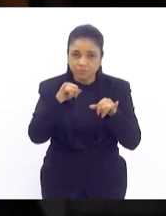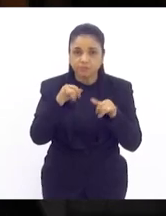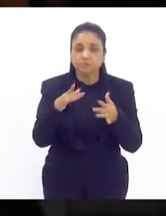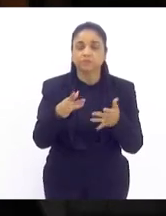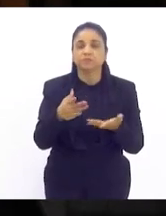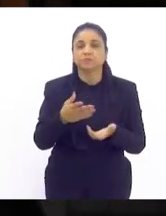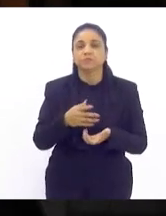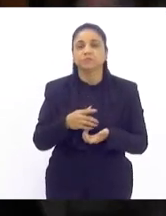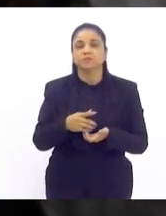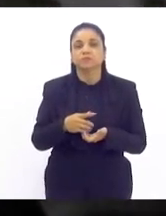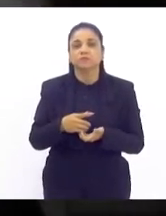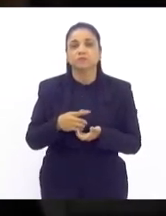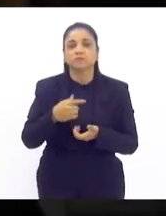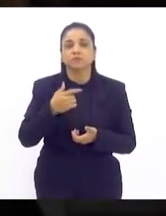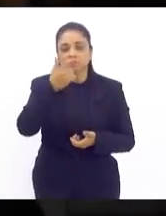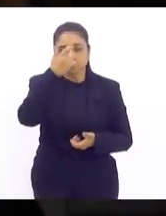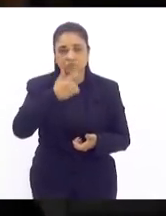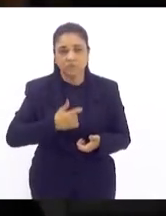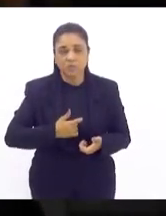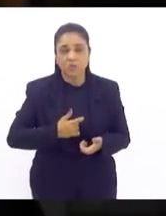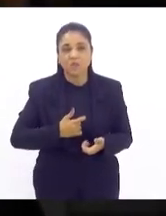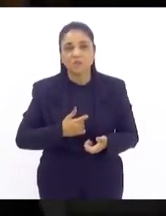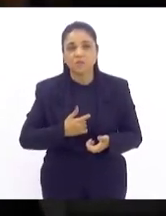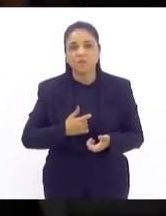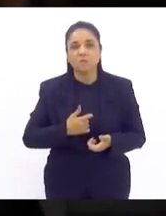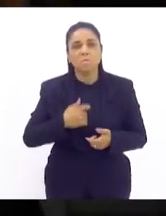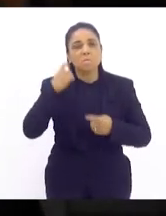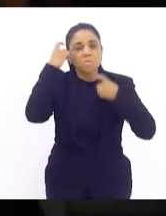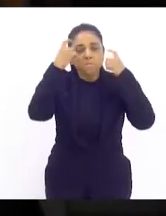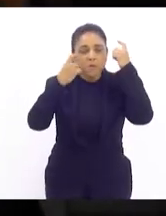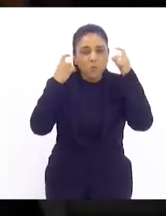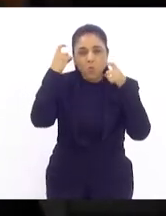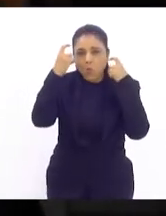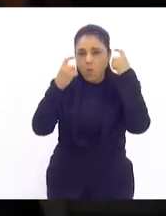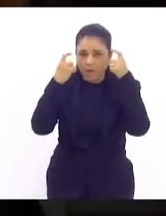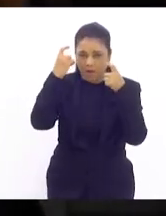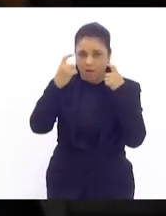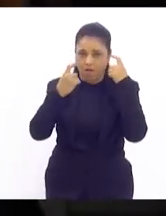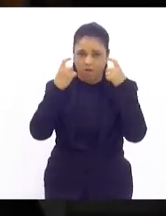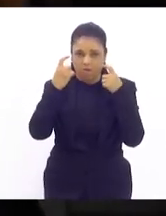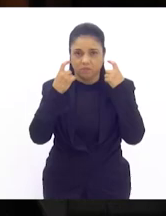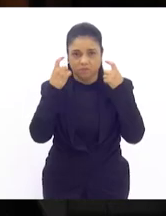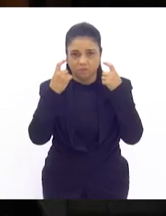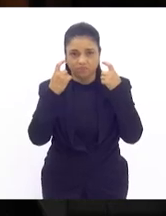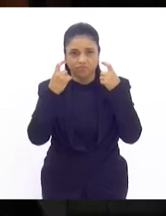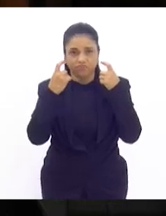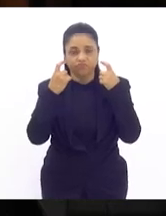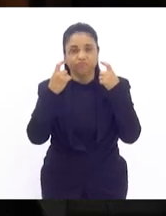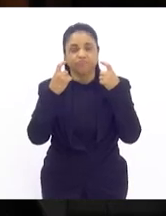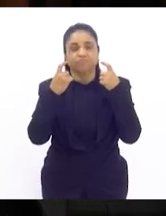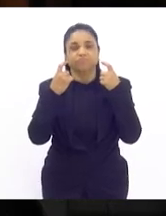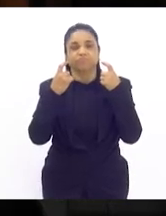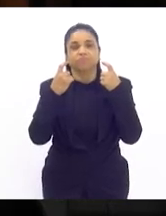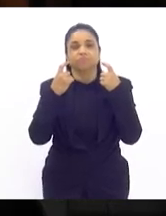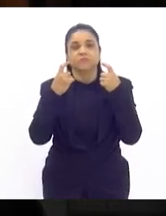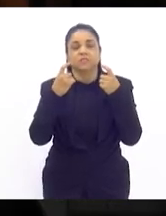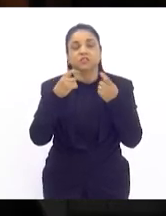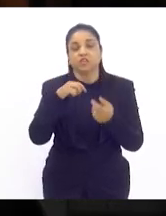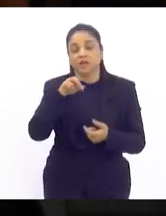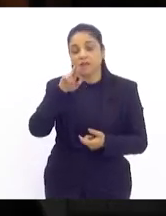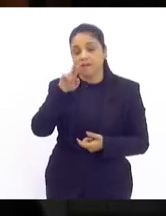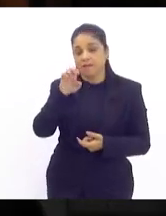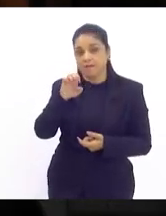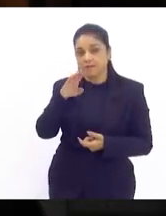eu estou profundamente preocupado com as projeções de receitas e